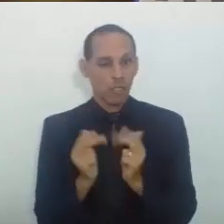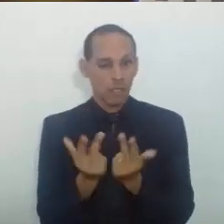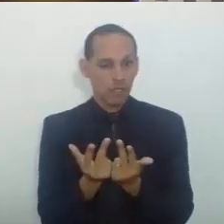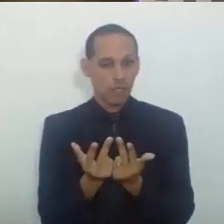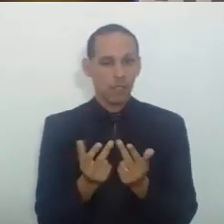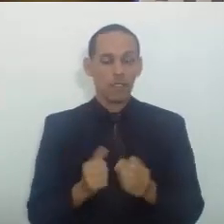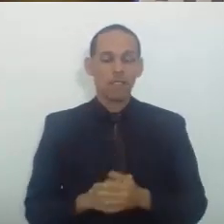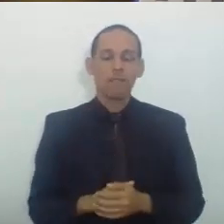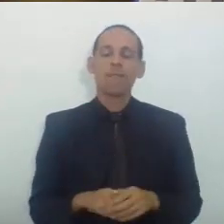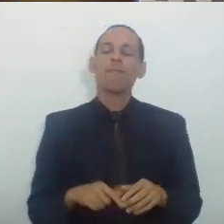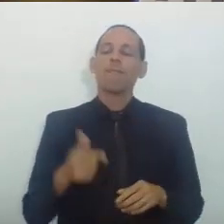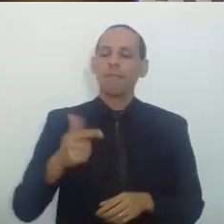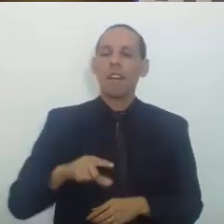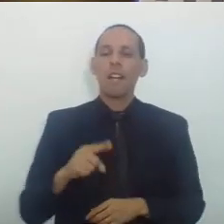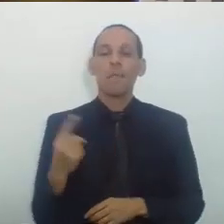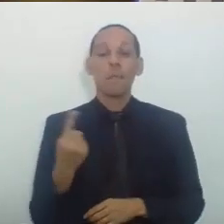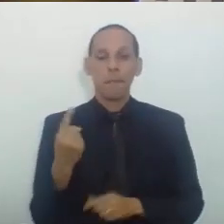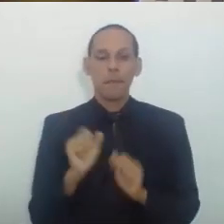Primeira câmara